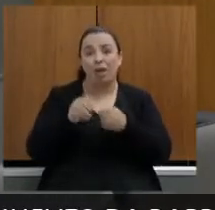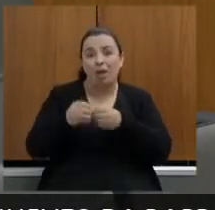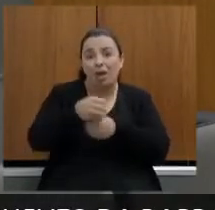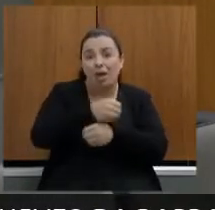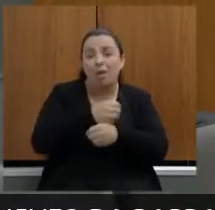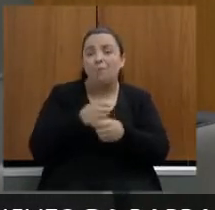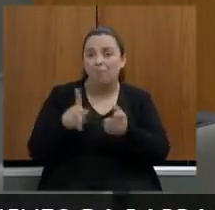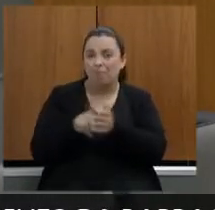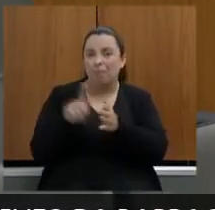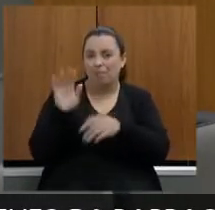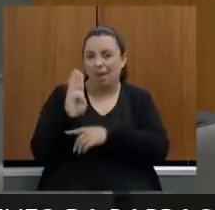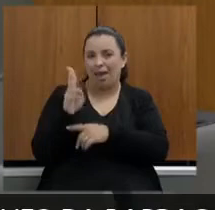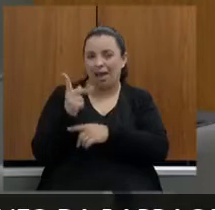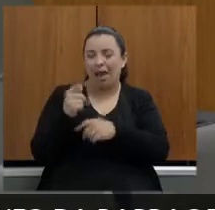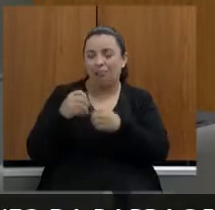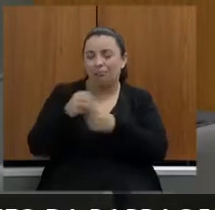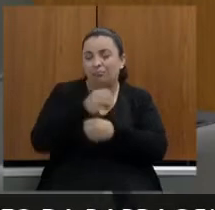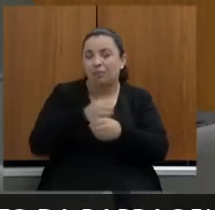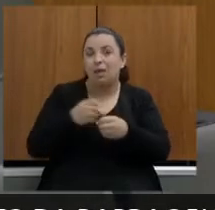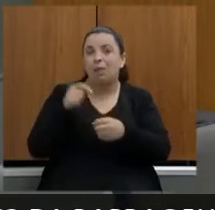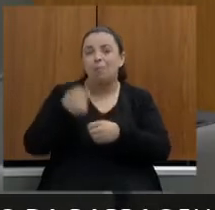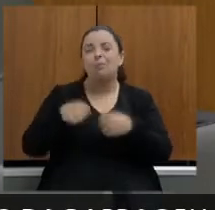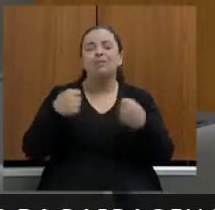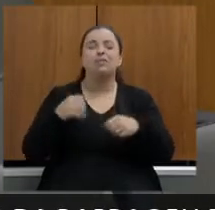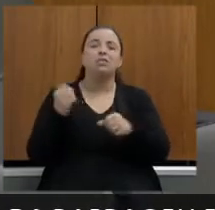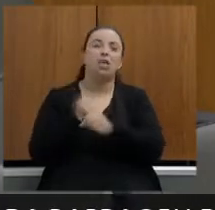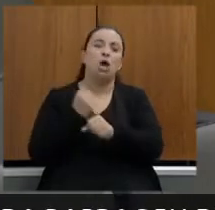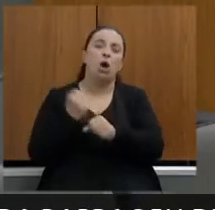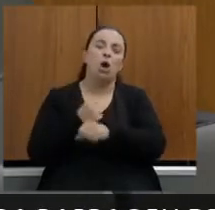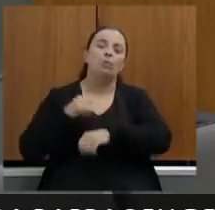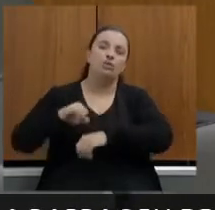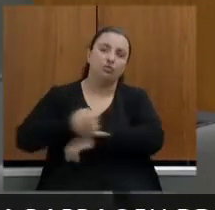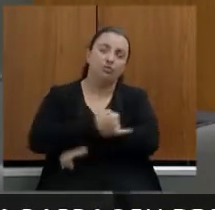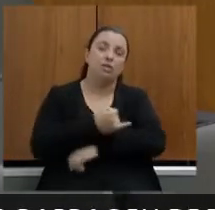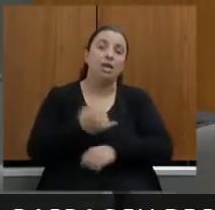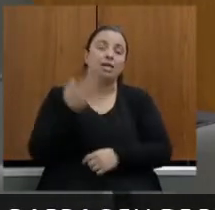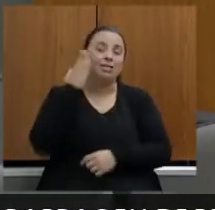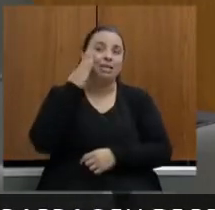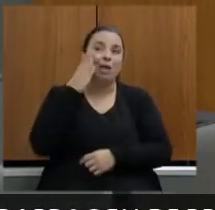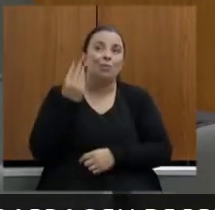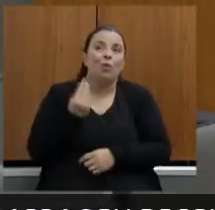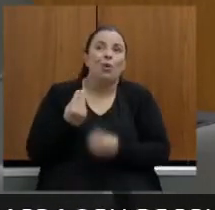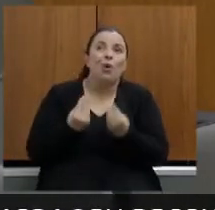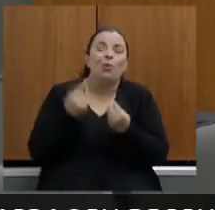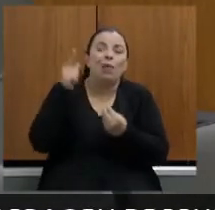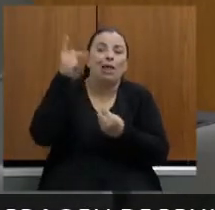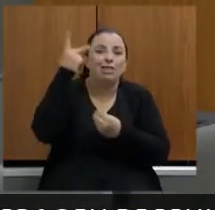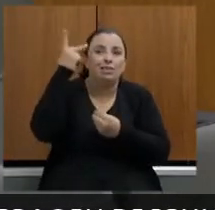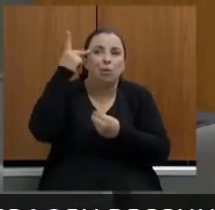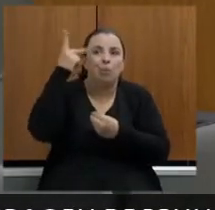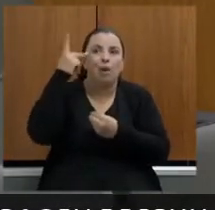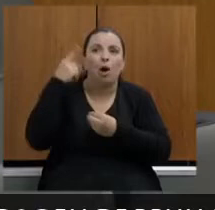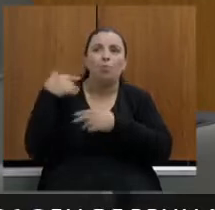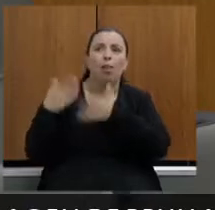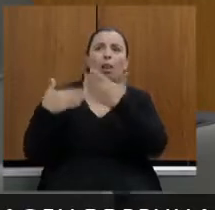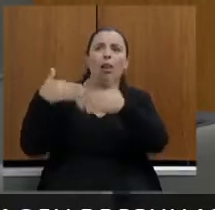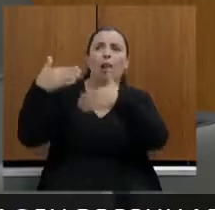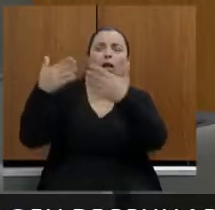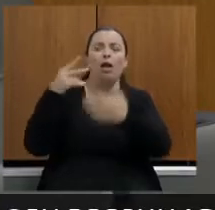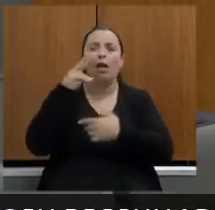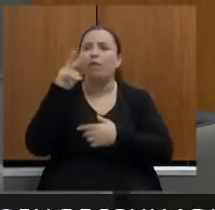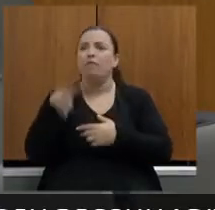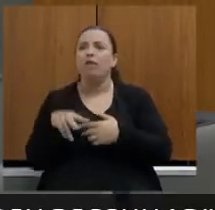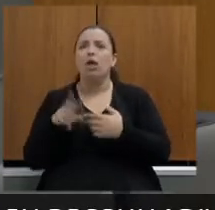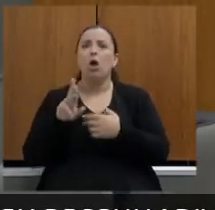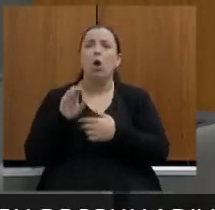obras de infraestrutura mesmo a gente sabe o tanto que desenvolve São Paulo e você roda viaja você vê grandes rodoanéis